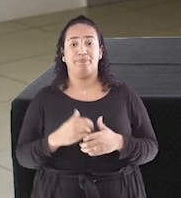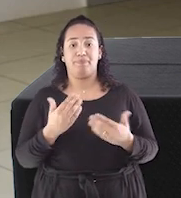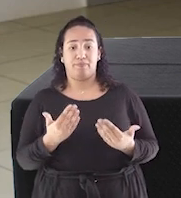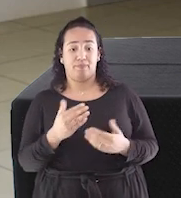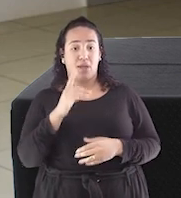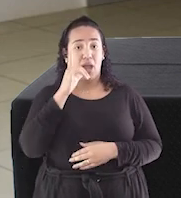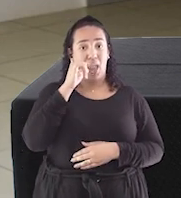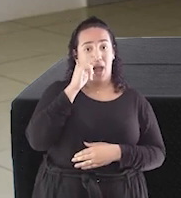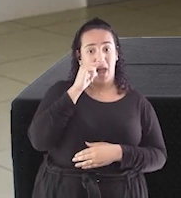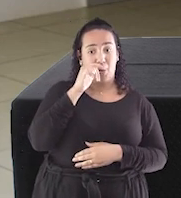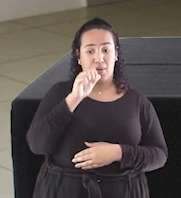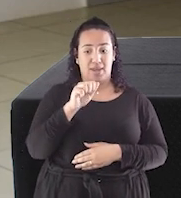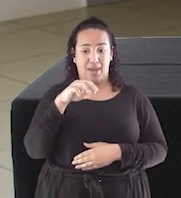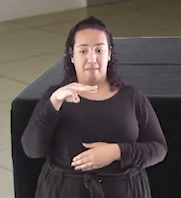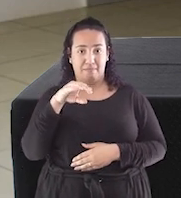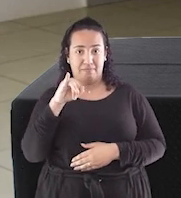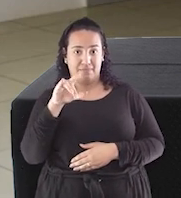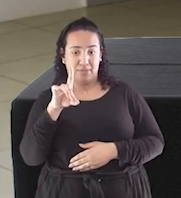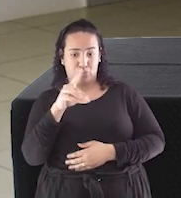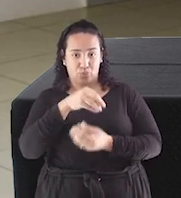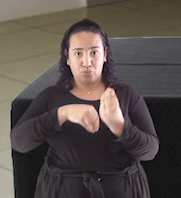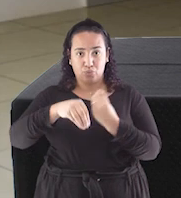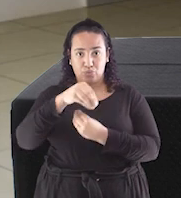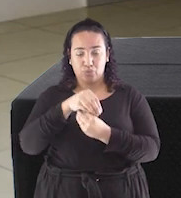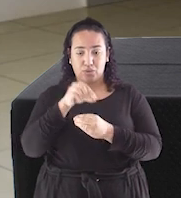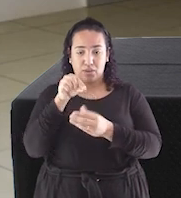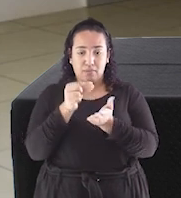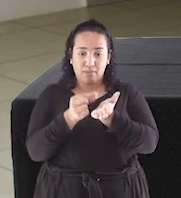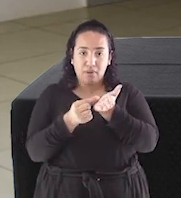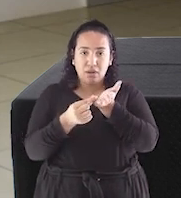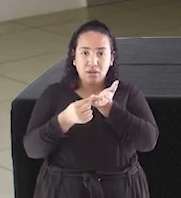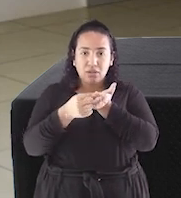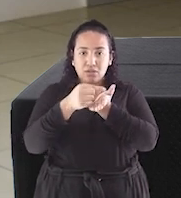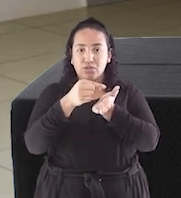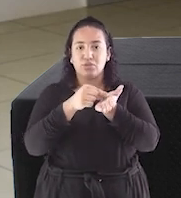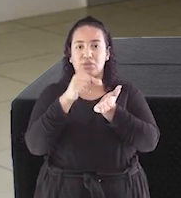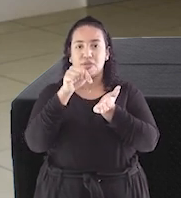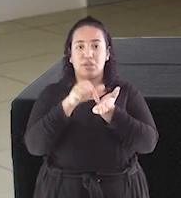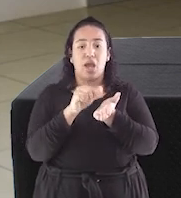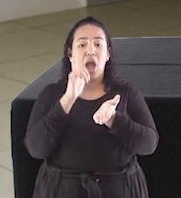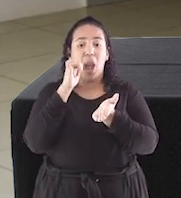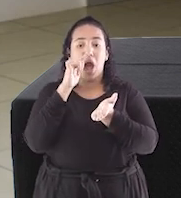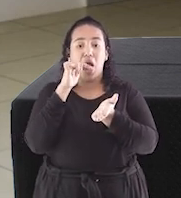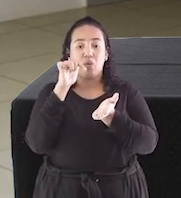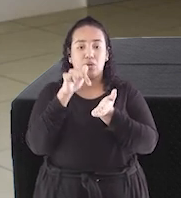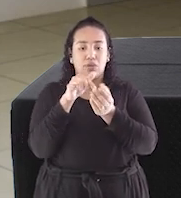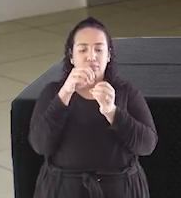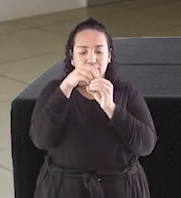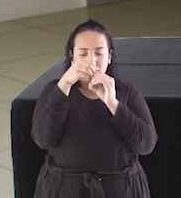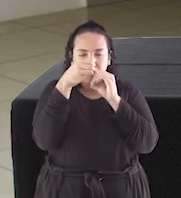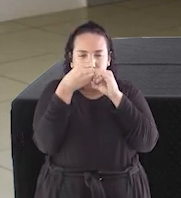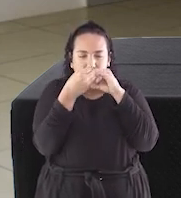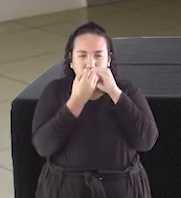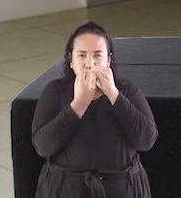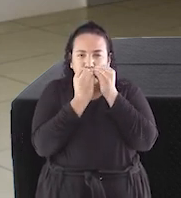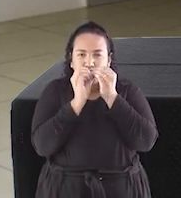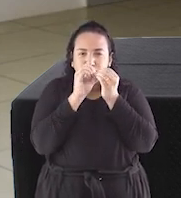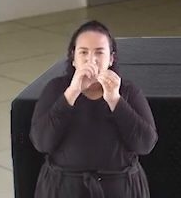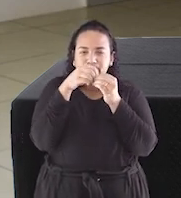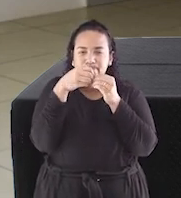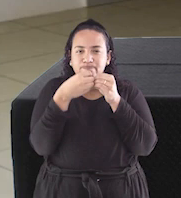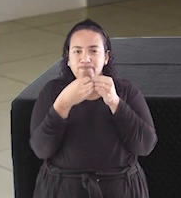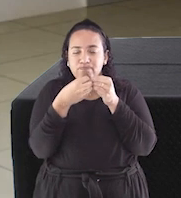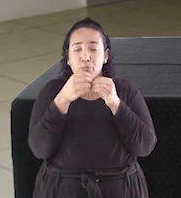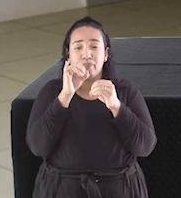Na mistura entre a água e o amido, as partículas de amido vão ocupar os espaços vazios das partículas de água. Elas estão juntinhas. Pedacinho de amido,